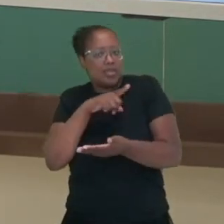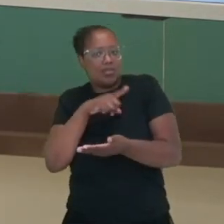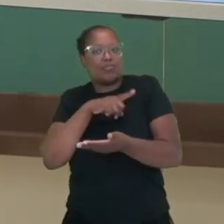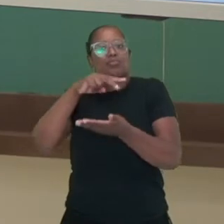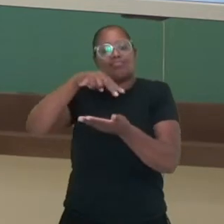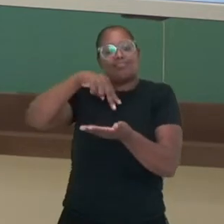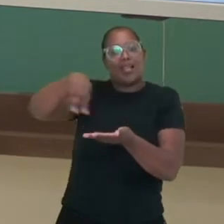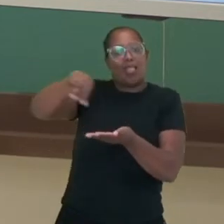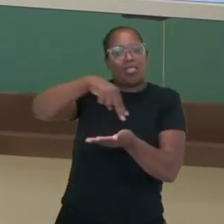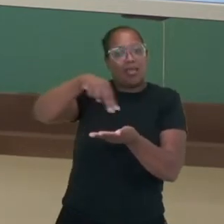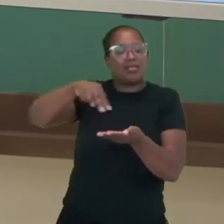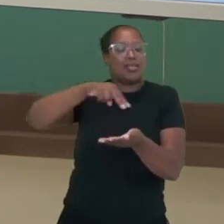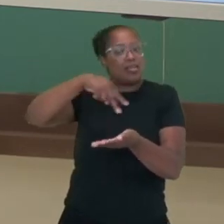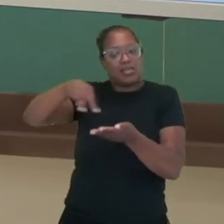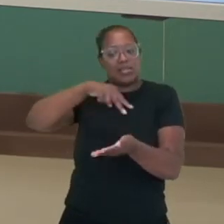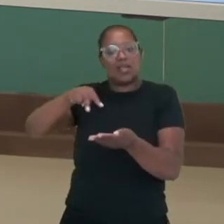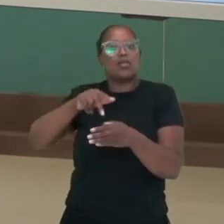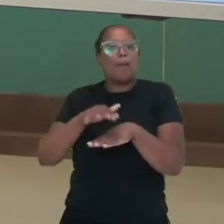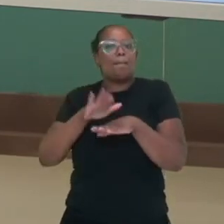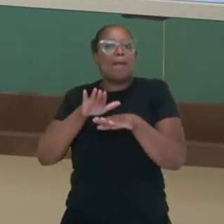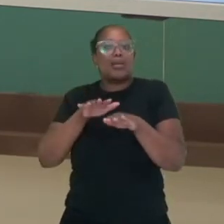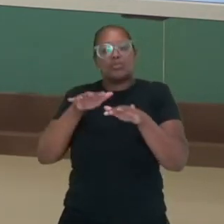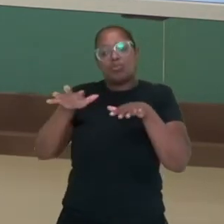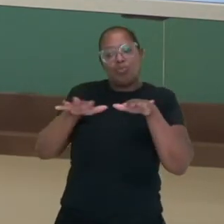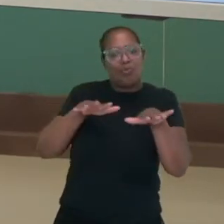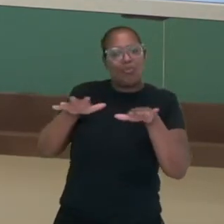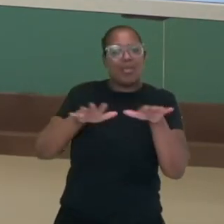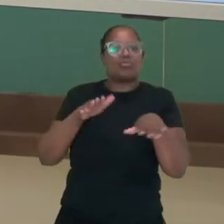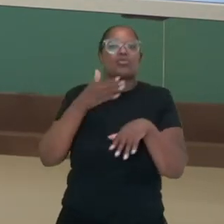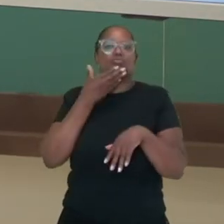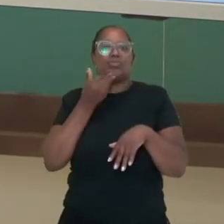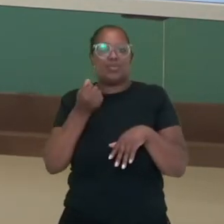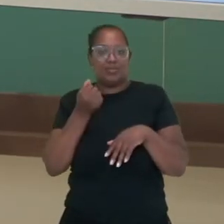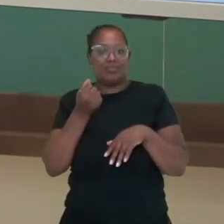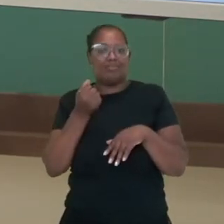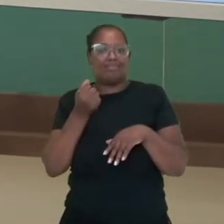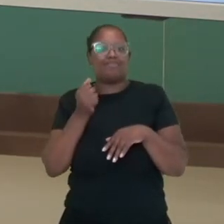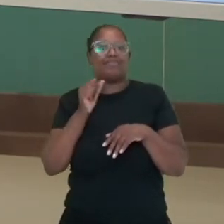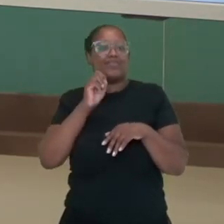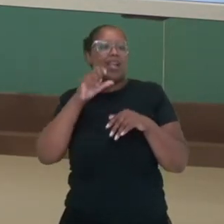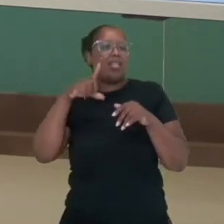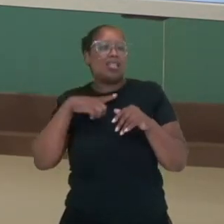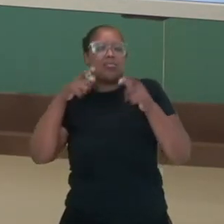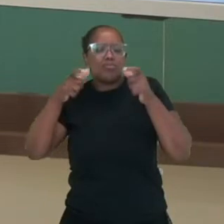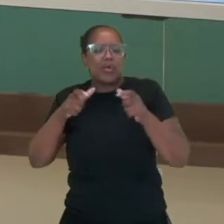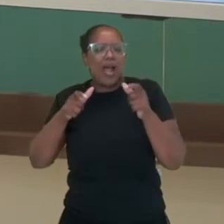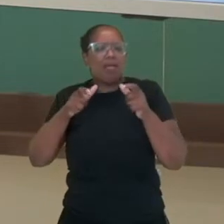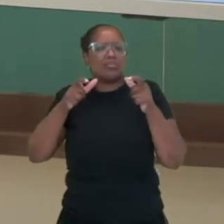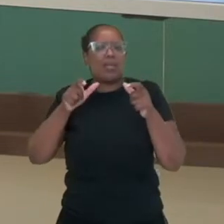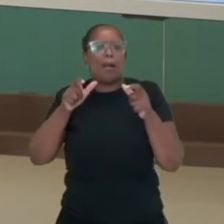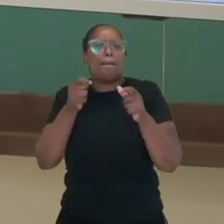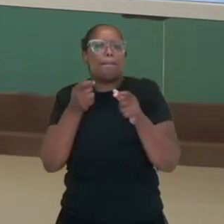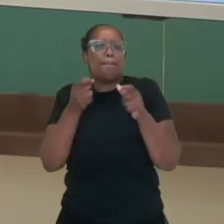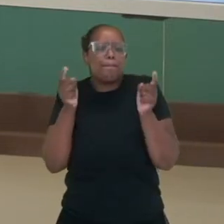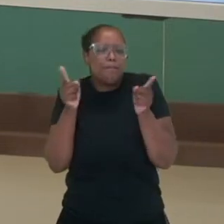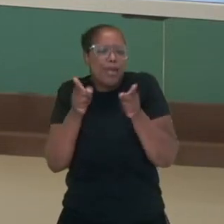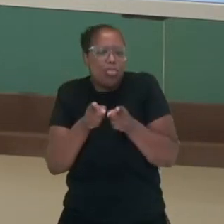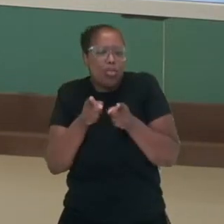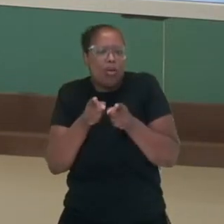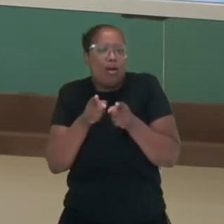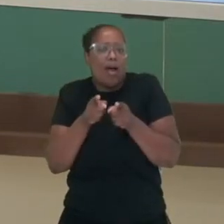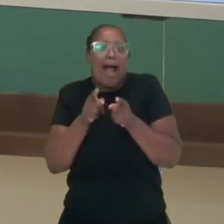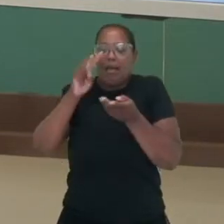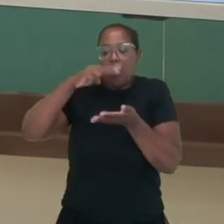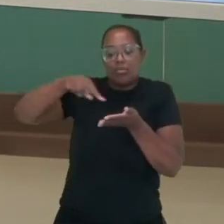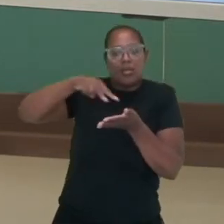com mais segurança, se movimentar com mais segurança. Em espaços pequenos, curtos, né? A nossa dança